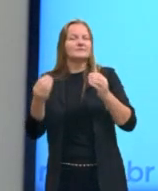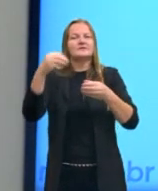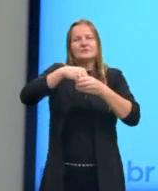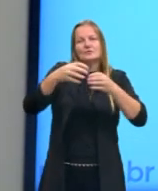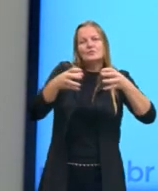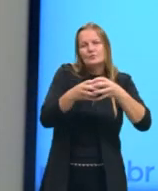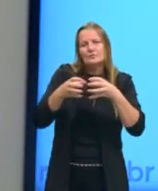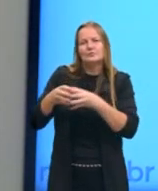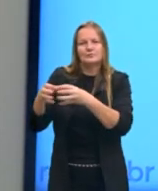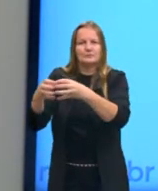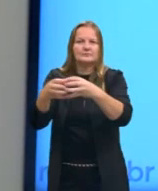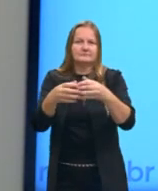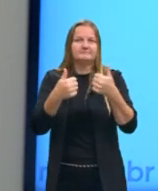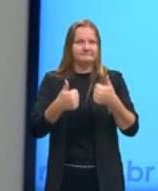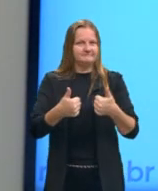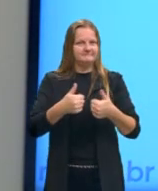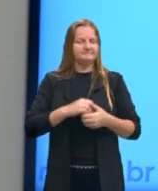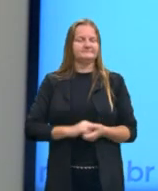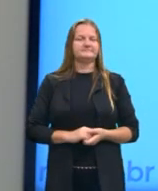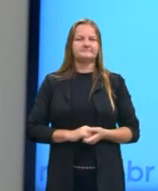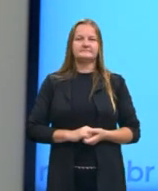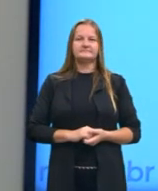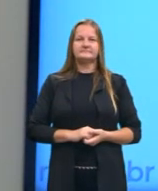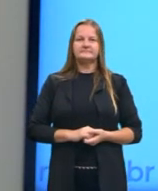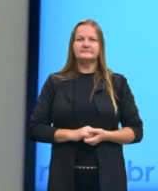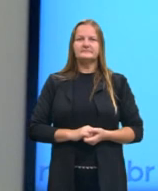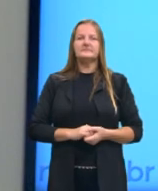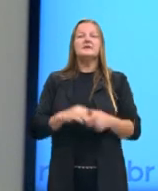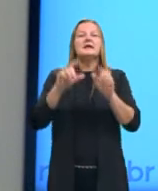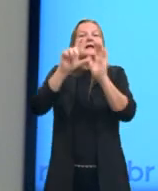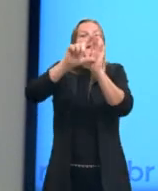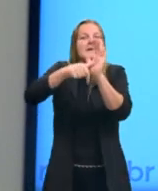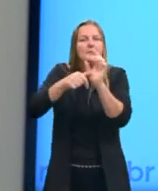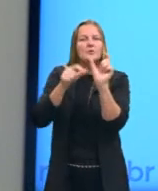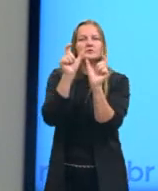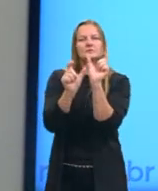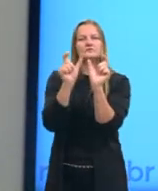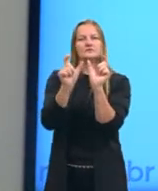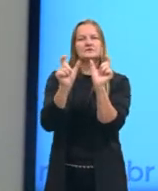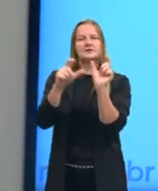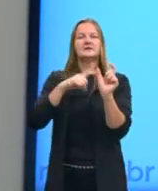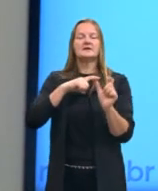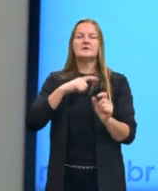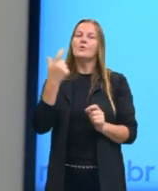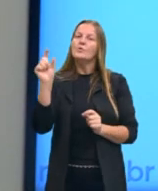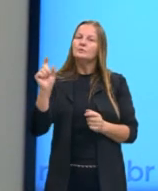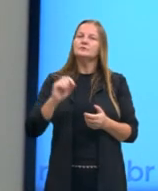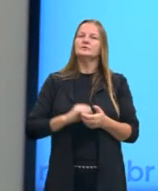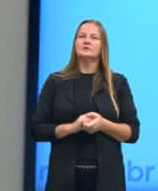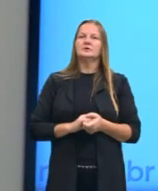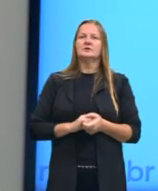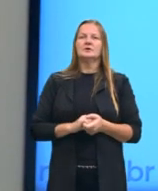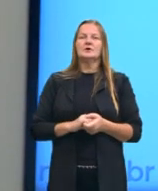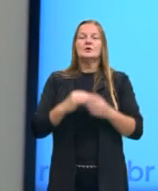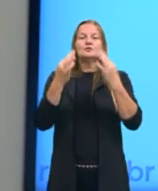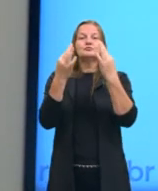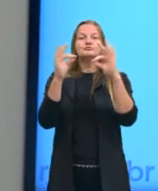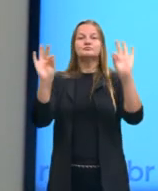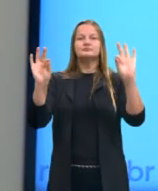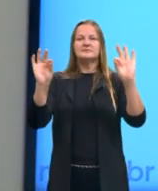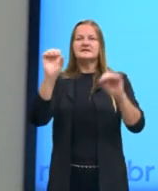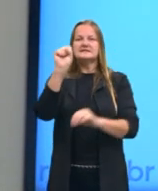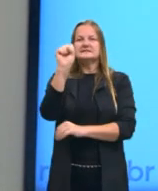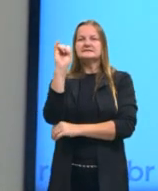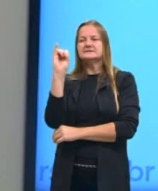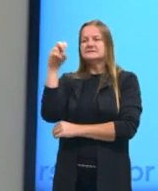grupos aqui, que são as classes. Depois da morfologia, a gente vai ter aquilo que a gente chama de sintaxe.